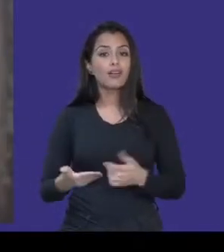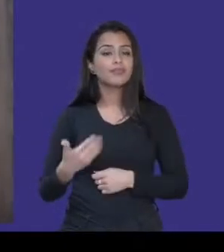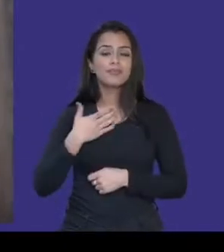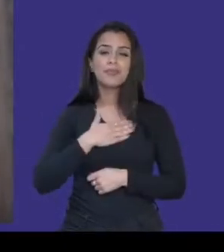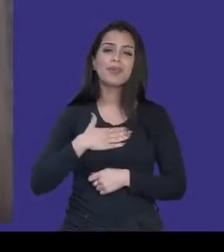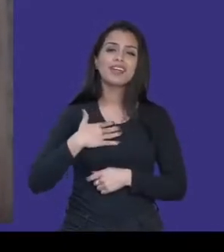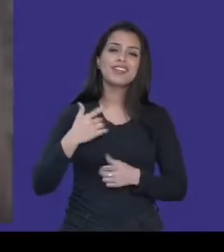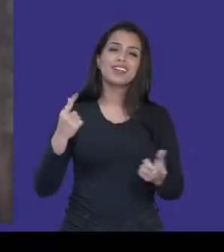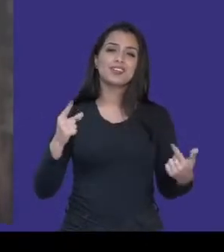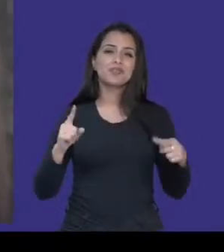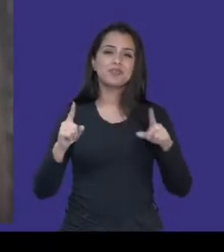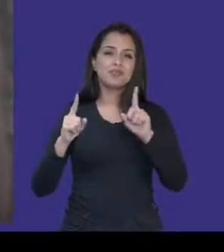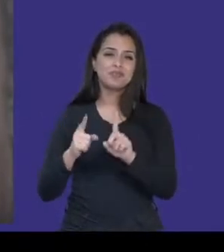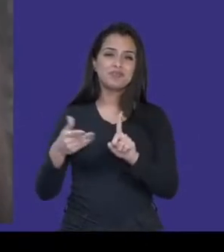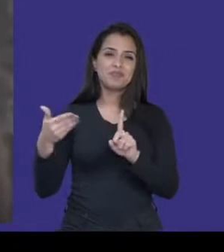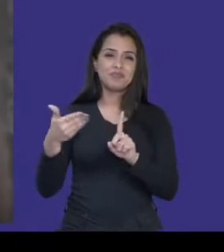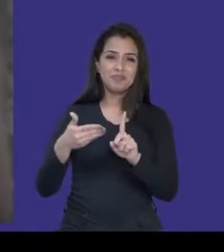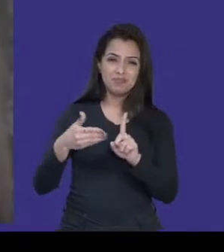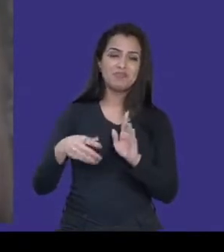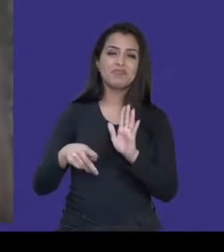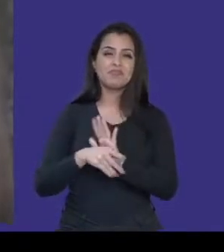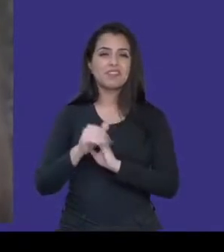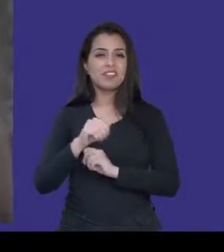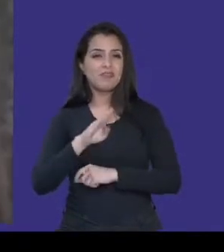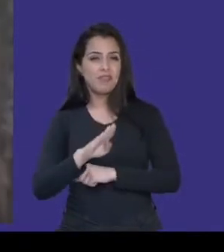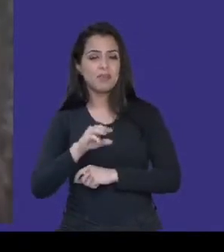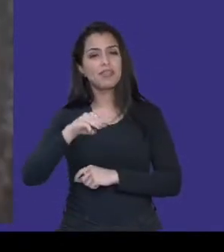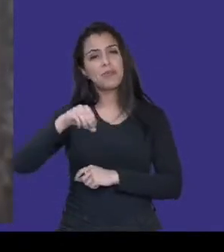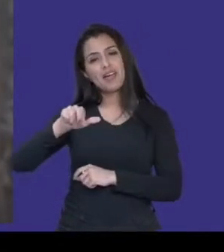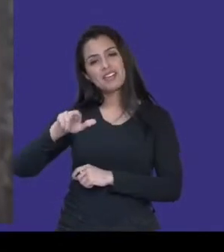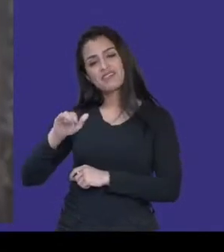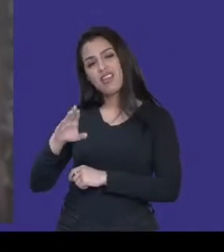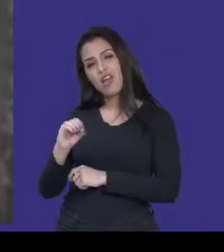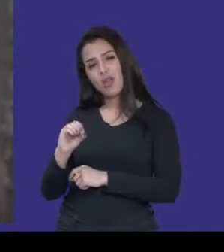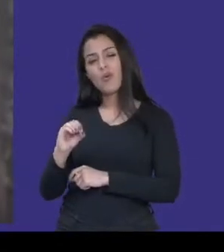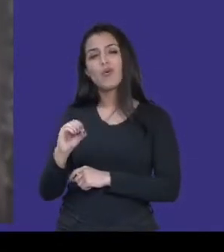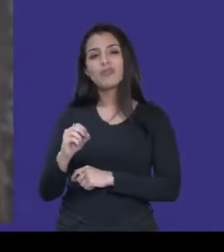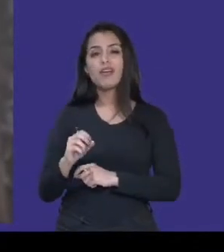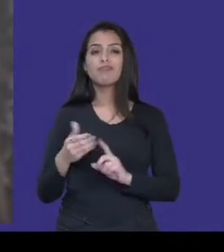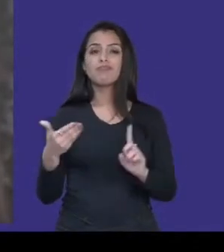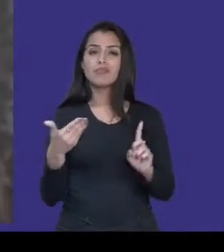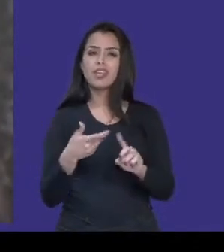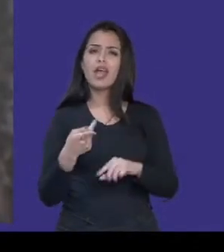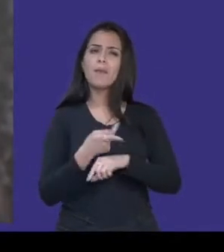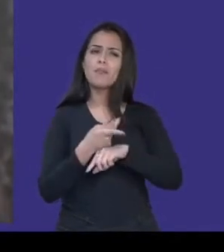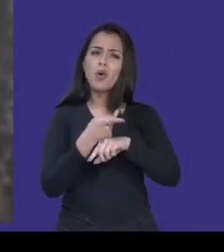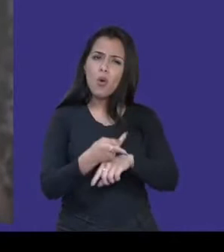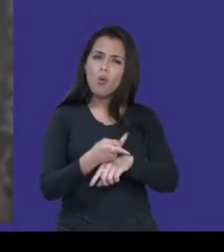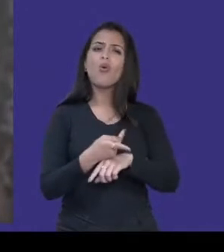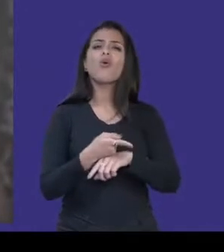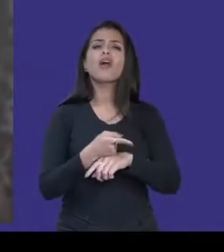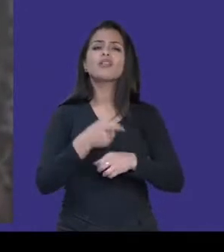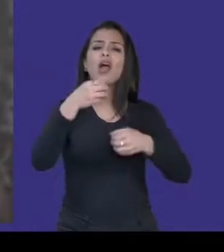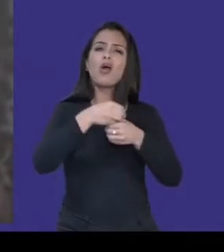de comunicação da FAP e podcaster Marcelo Abud, que busca esse comprometimento nos conteúdos que ele produz para os